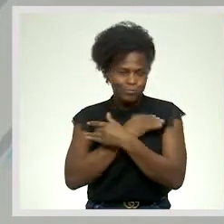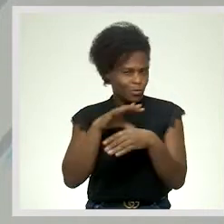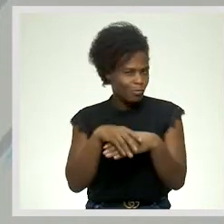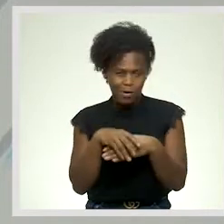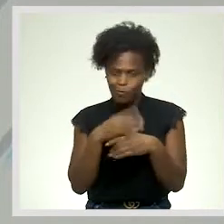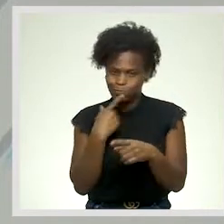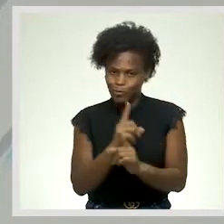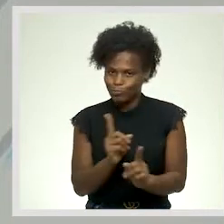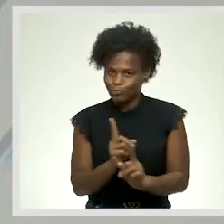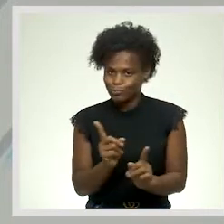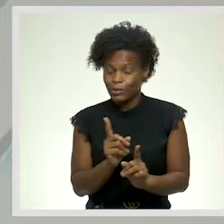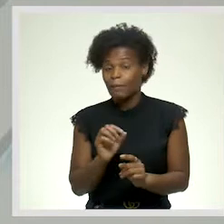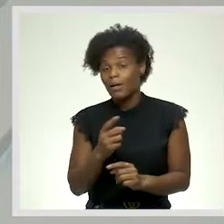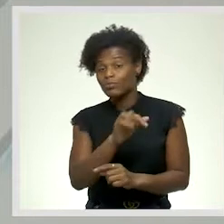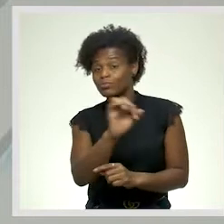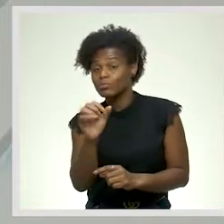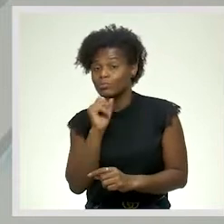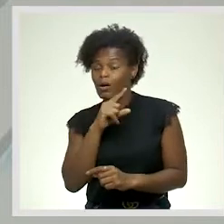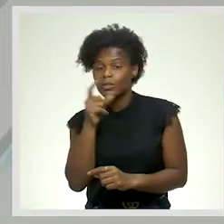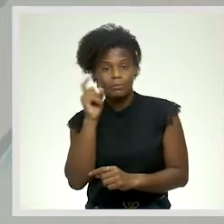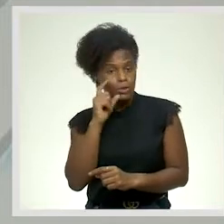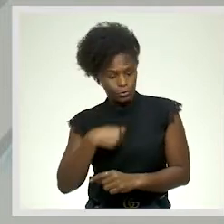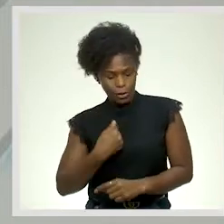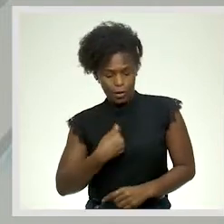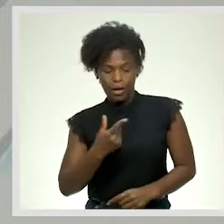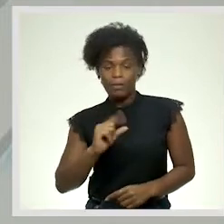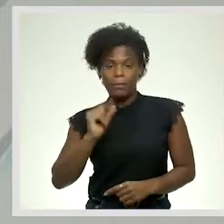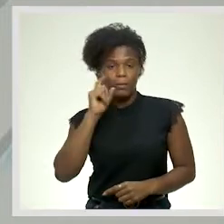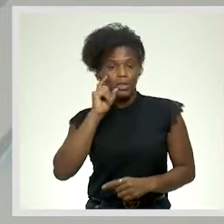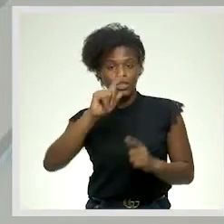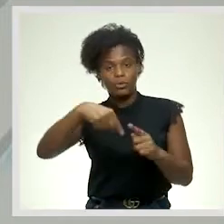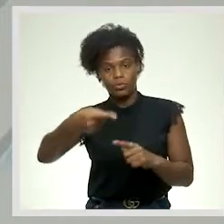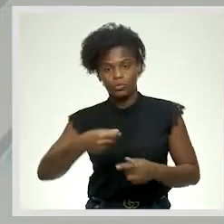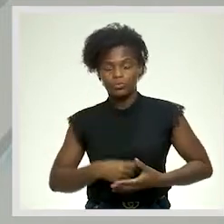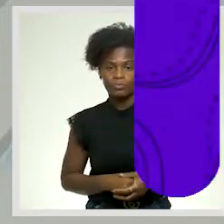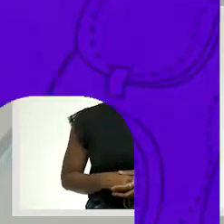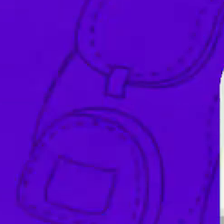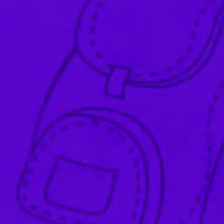apertos de mãos, para que você possa se proteger a si mesmo e também aos outros.